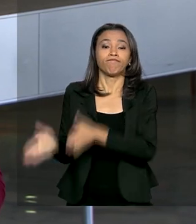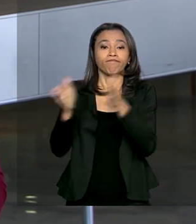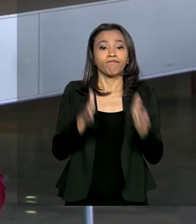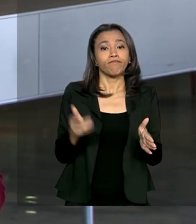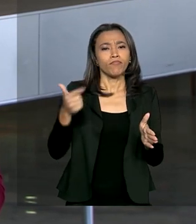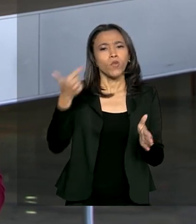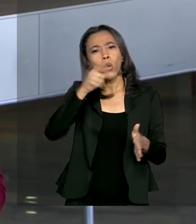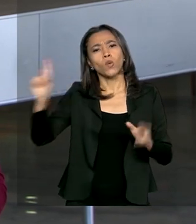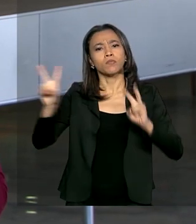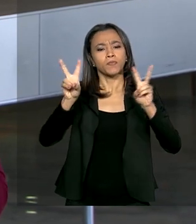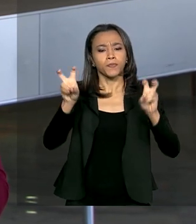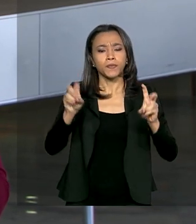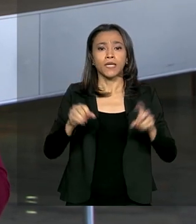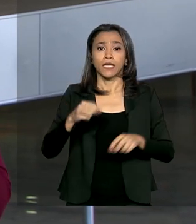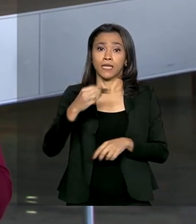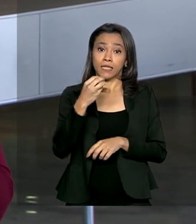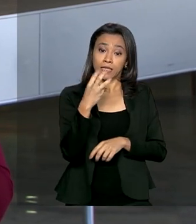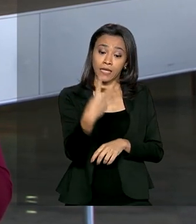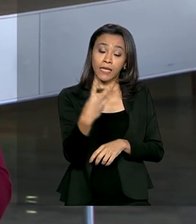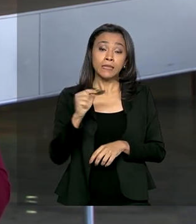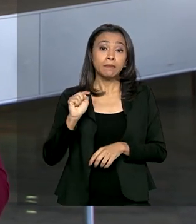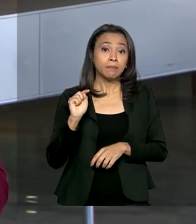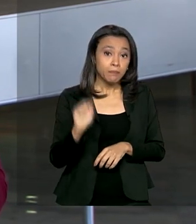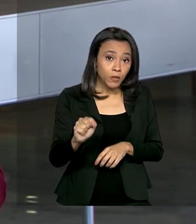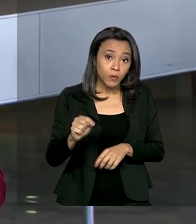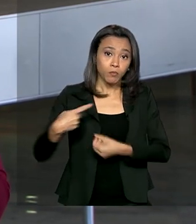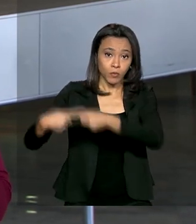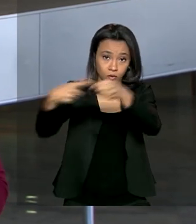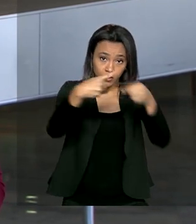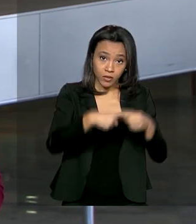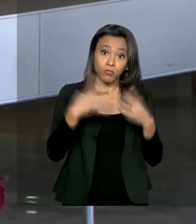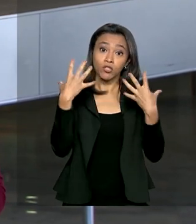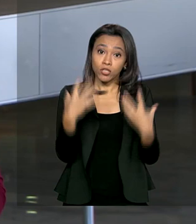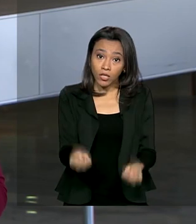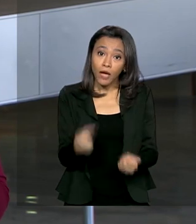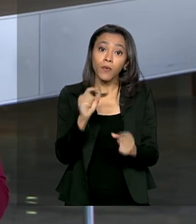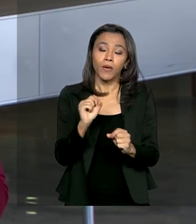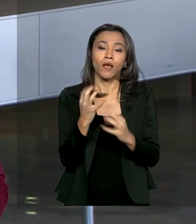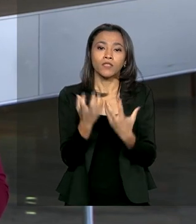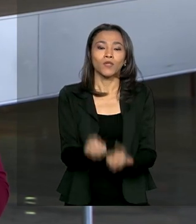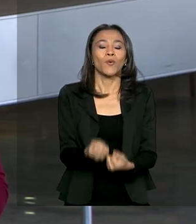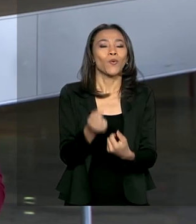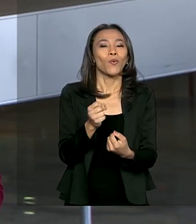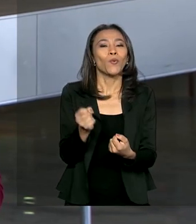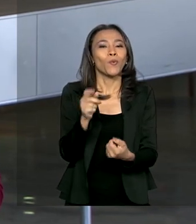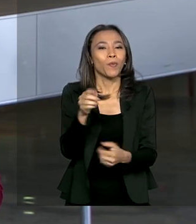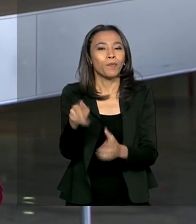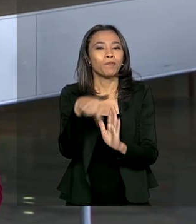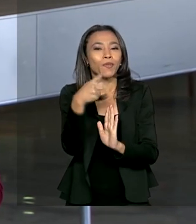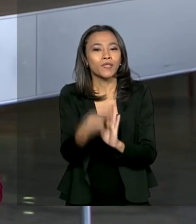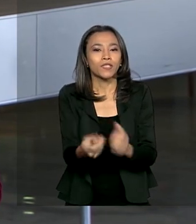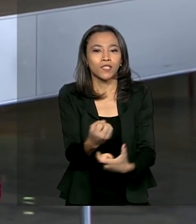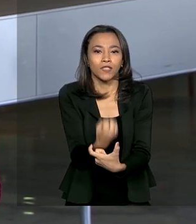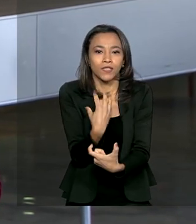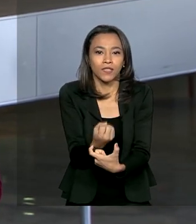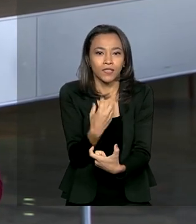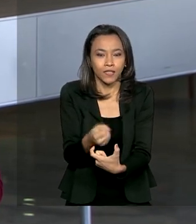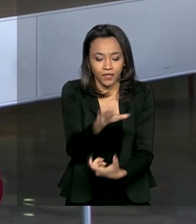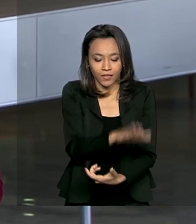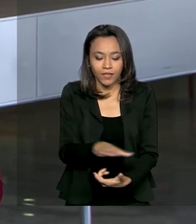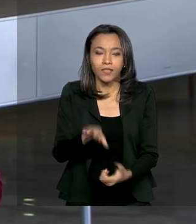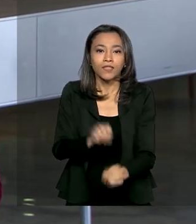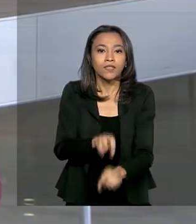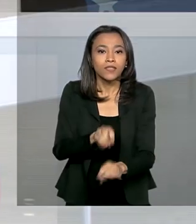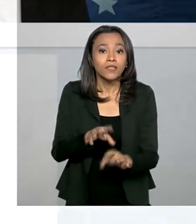de assunto, 3 mil municípios já aderiram ao novo programa de alfabetização do Ministério da Educação. Pelo Twitter, o presidente Jair